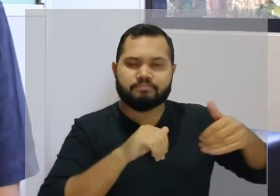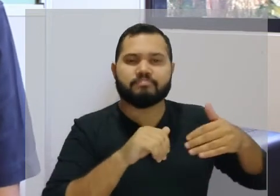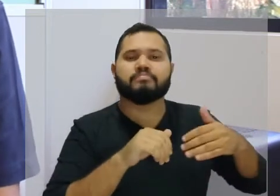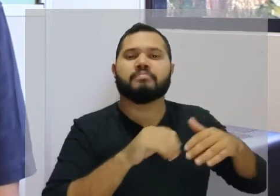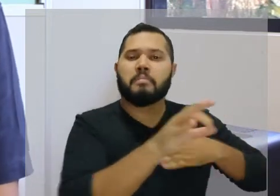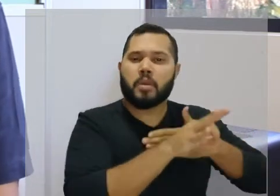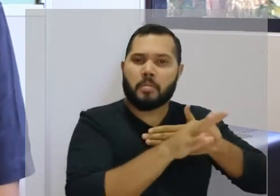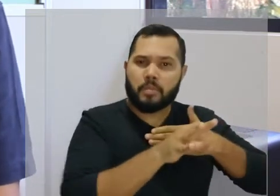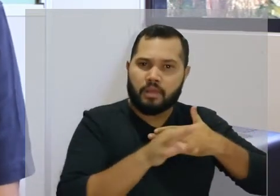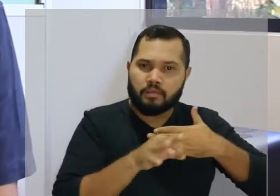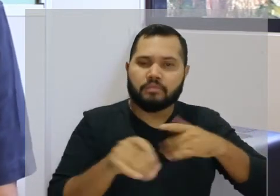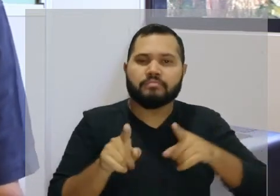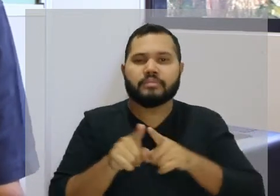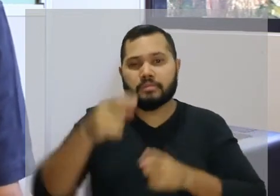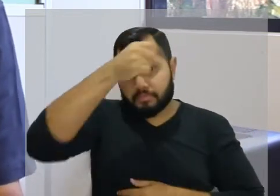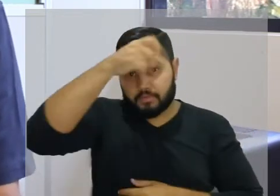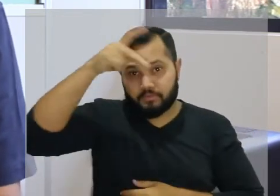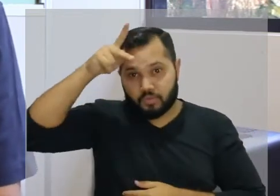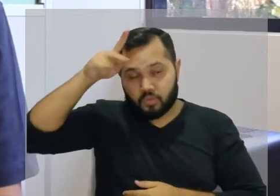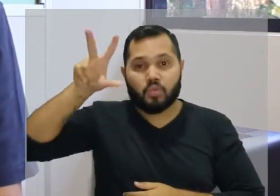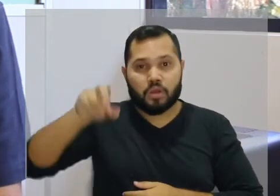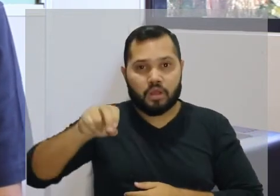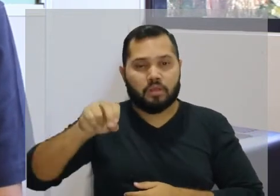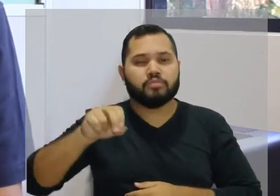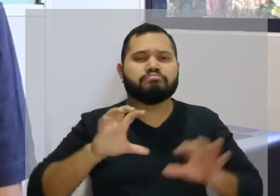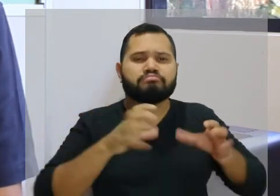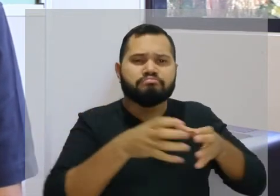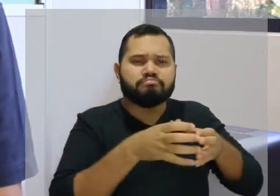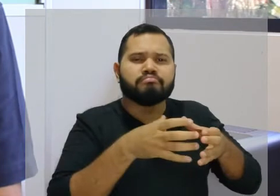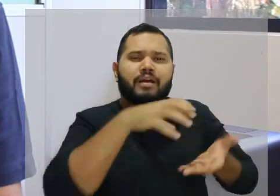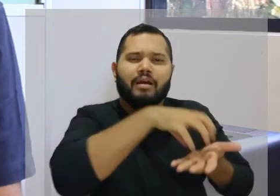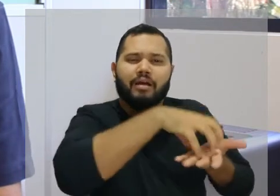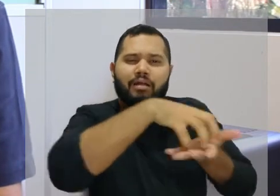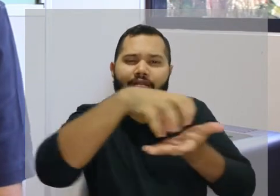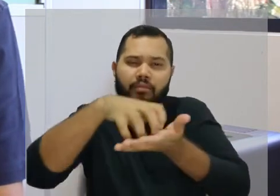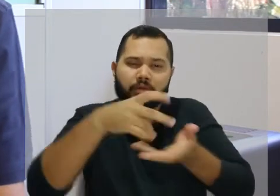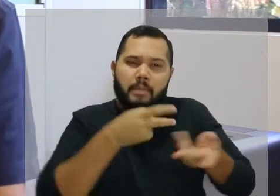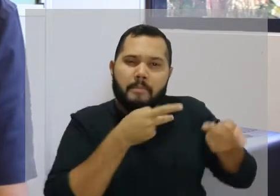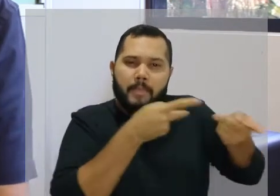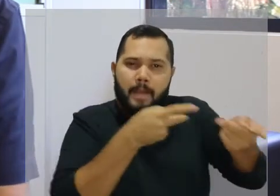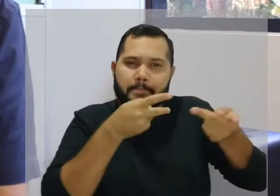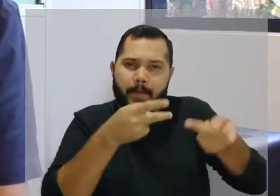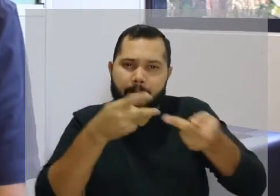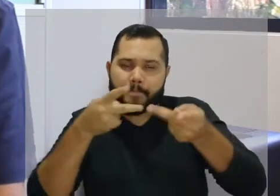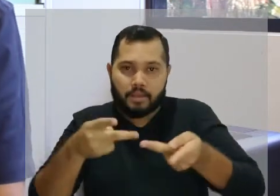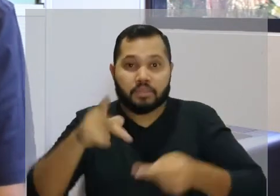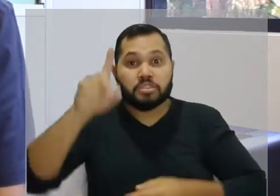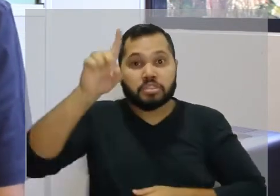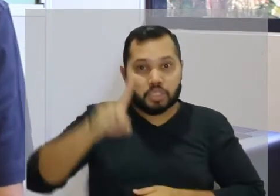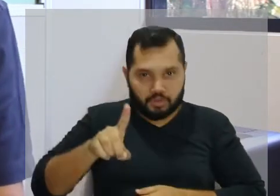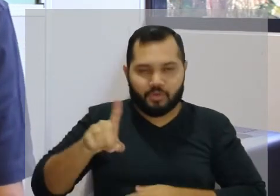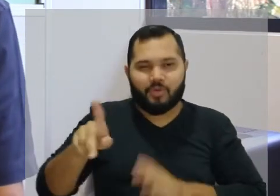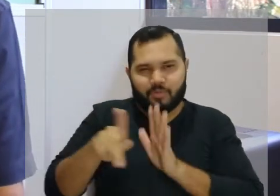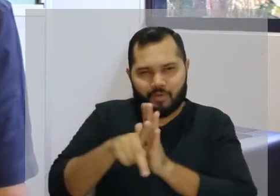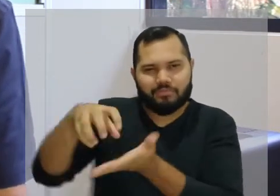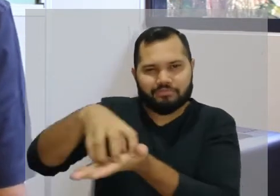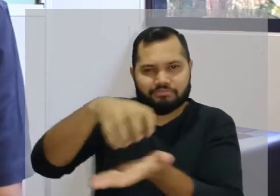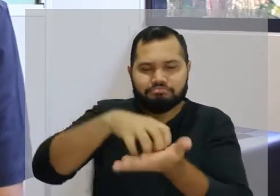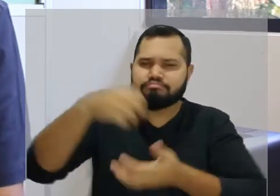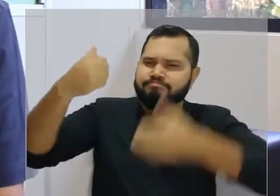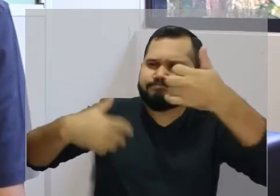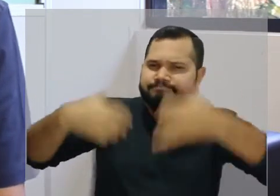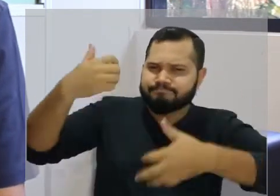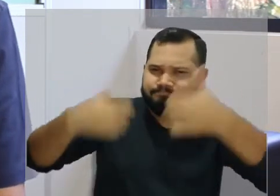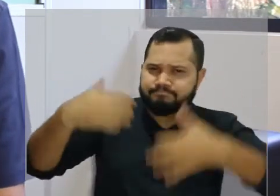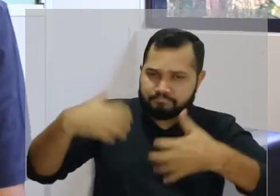prefeitura do campus, e fomos até as unidades acadêmicas, ouvimos a direção daquela unidade, visitamos